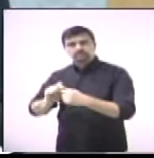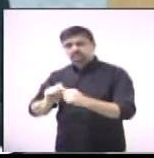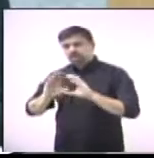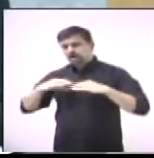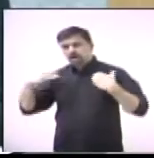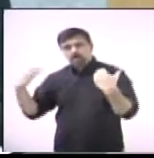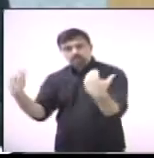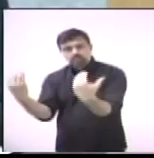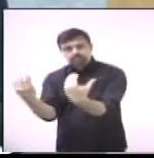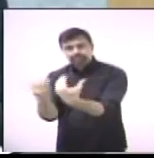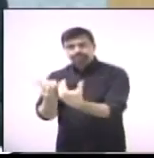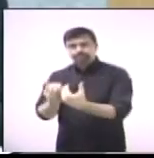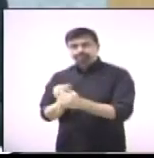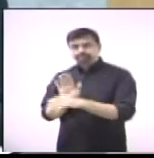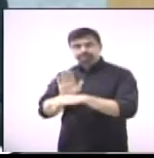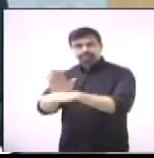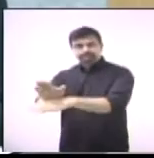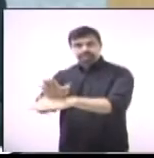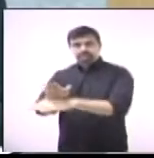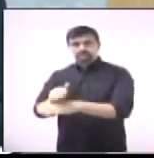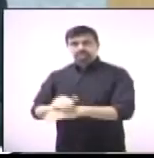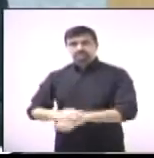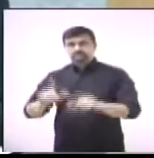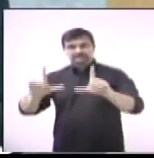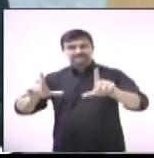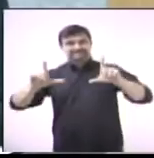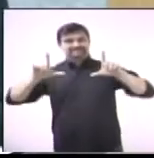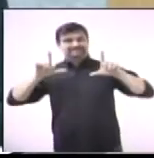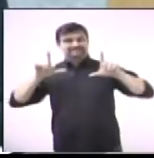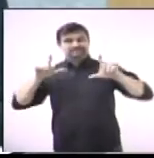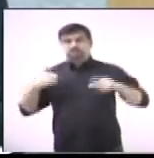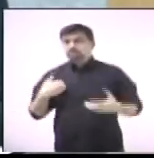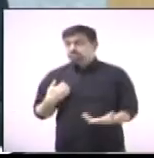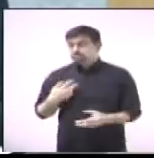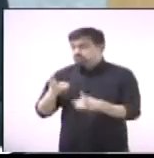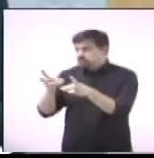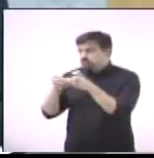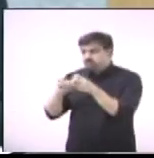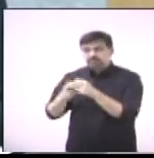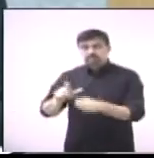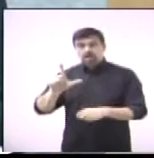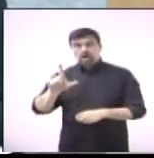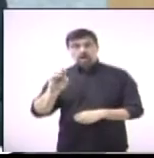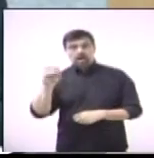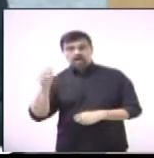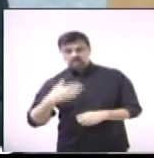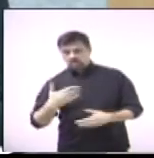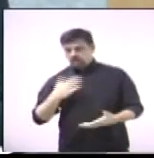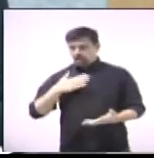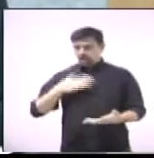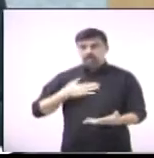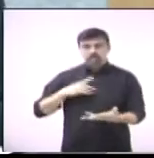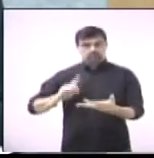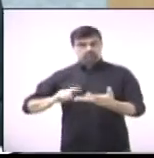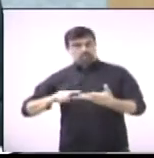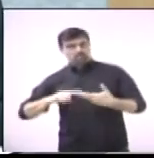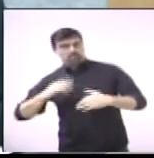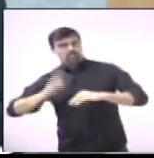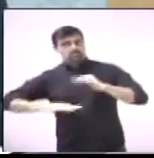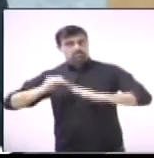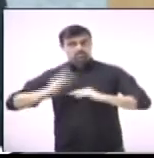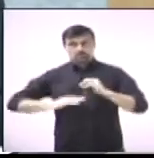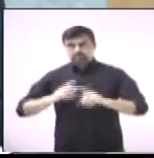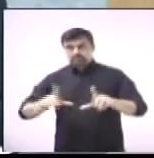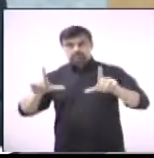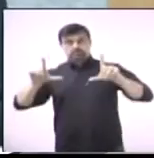à comunidade, e sem fazer alarde, porque a gente não vê aí o Lions falando, eu fiz isso, eu fiz aquilo, eu faço isso, eu